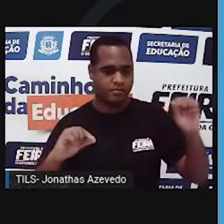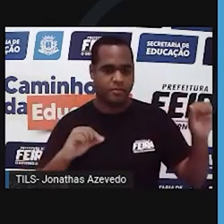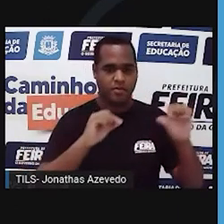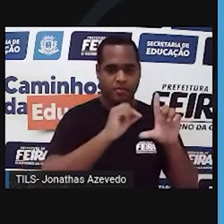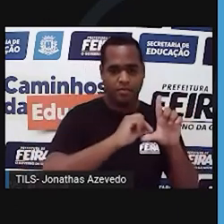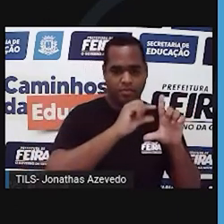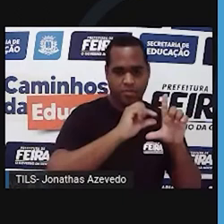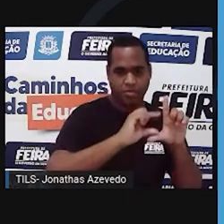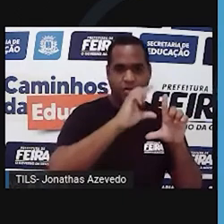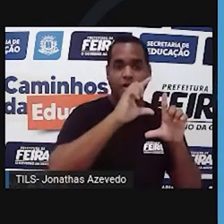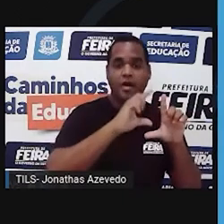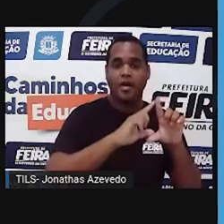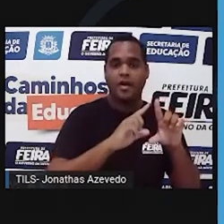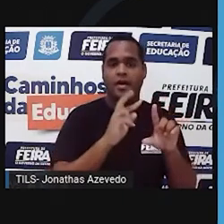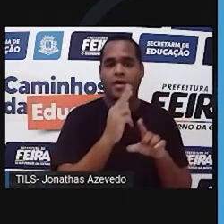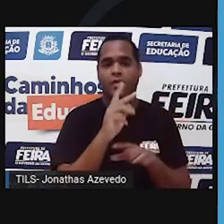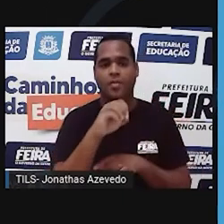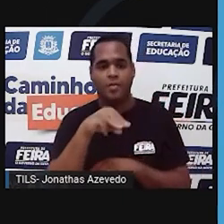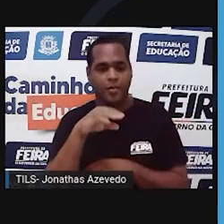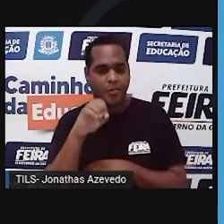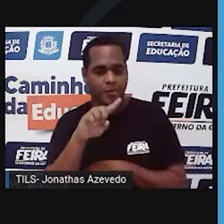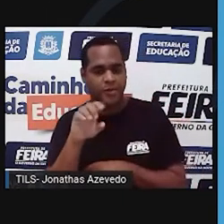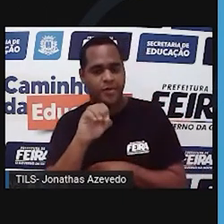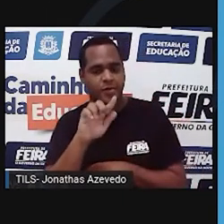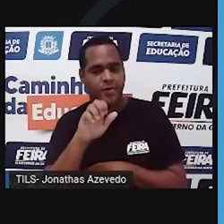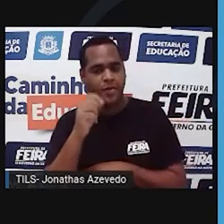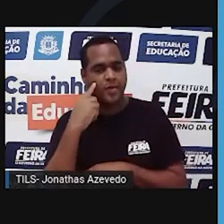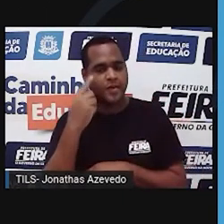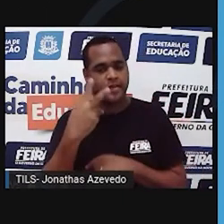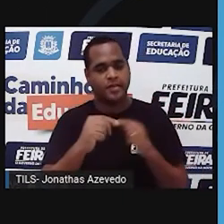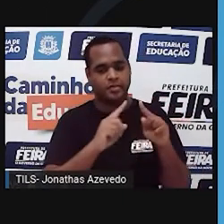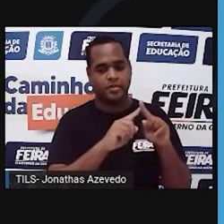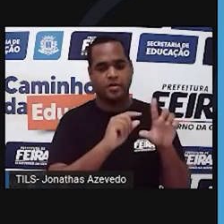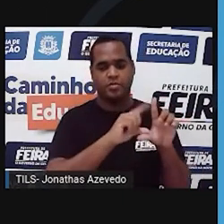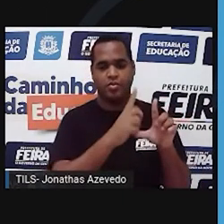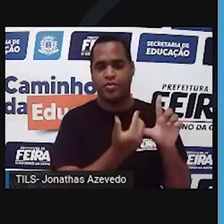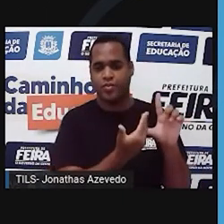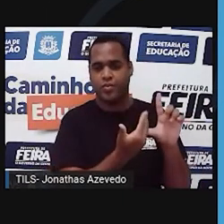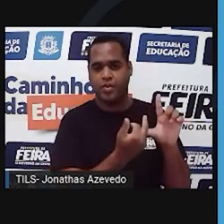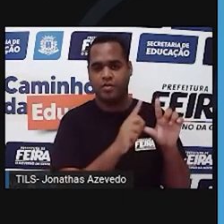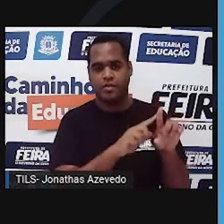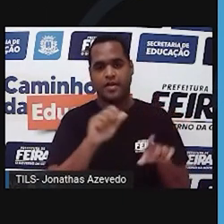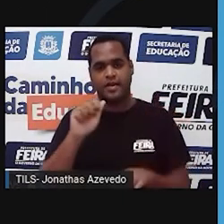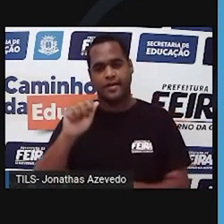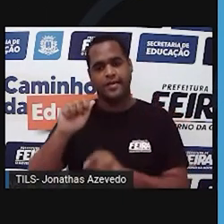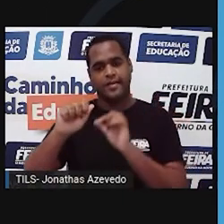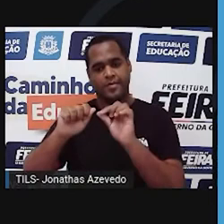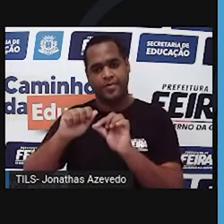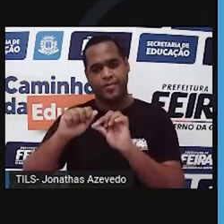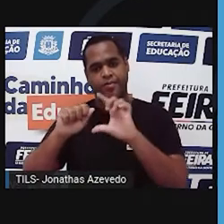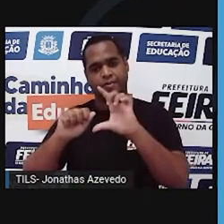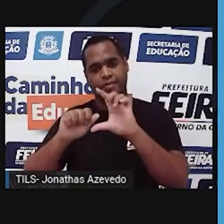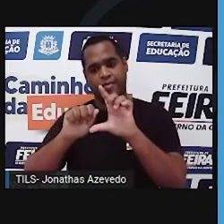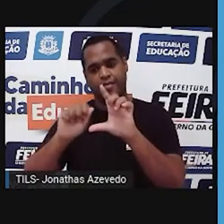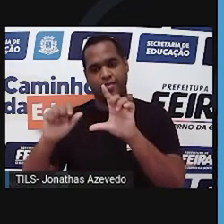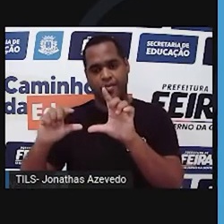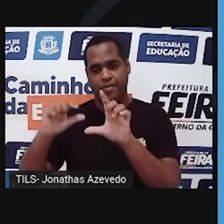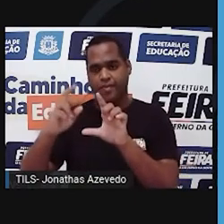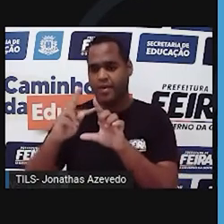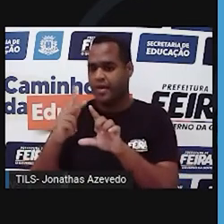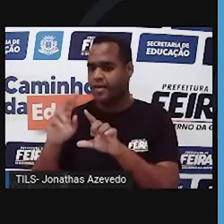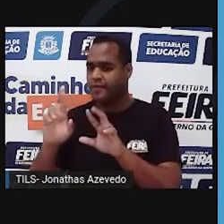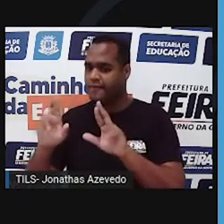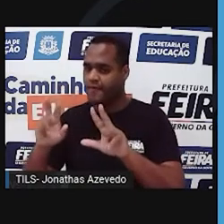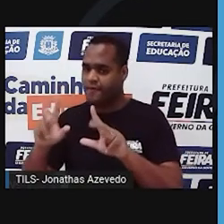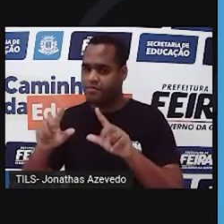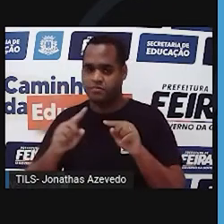uma florzinha homozigota, ou seja, vai ter dois alelos iguais, essa daqui vai ser heterozigota. Hetero vem de diferente, vai